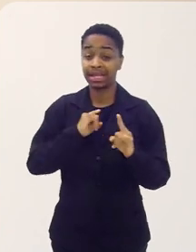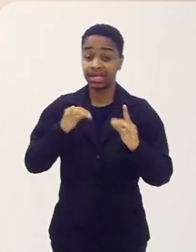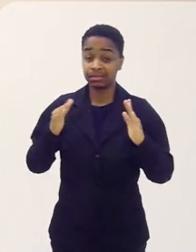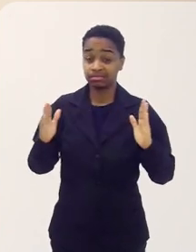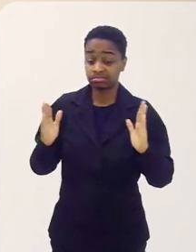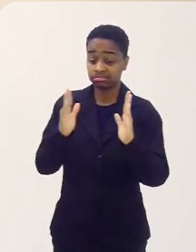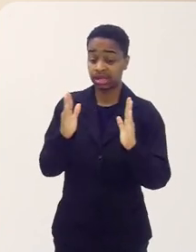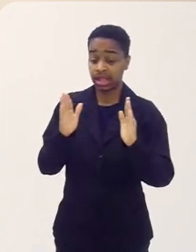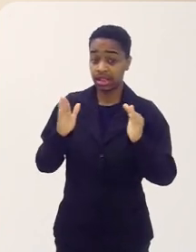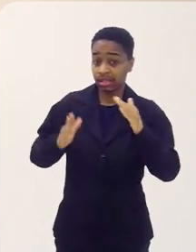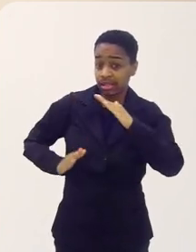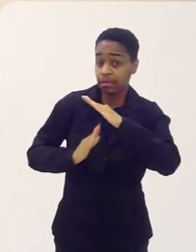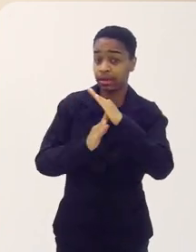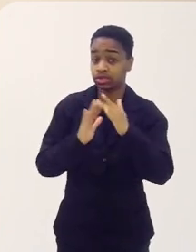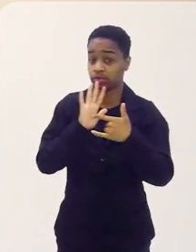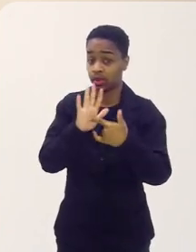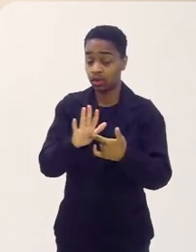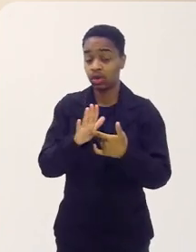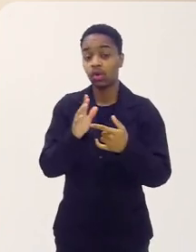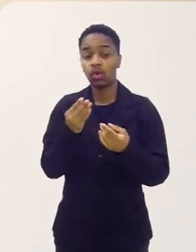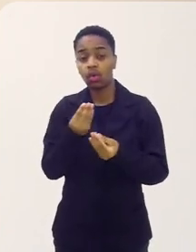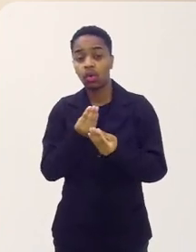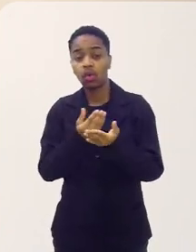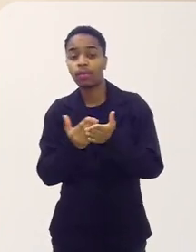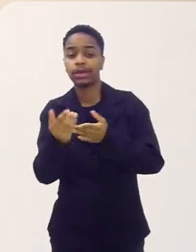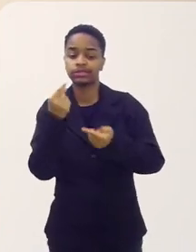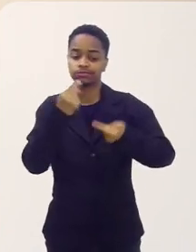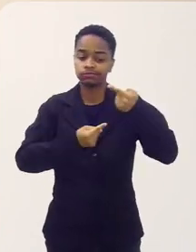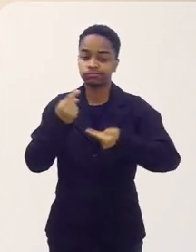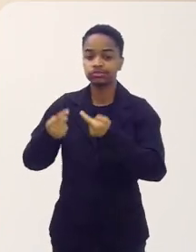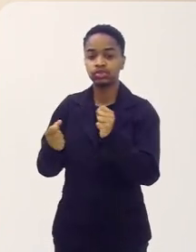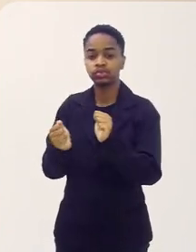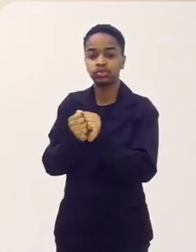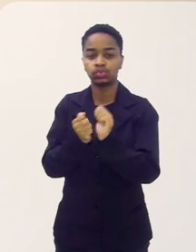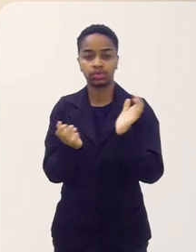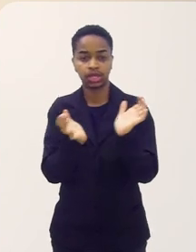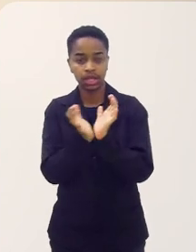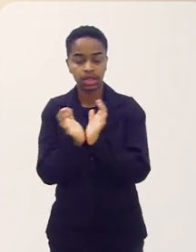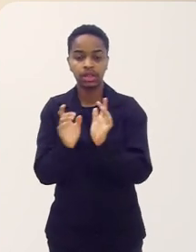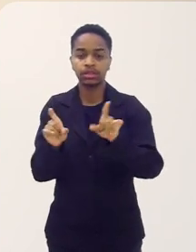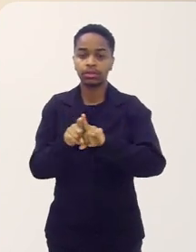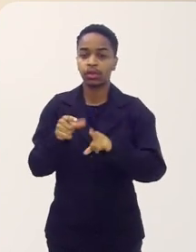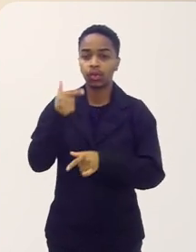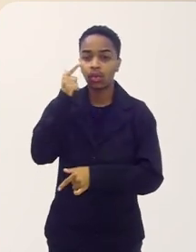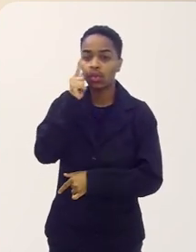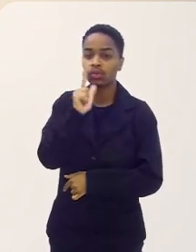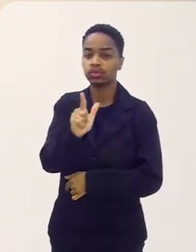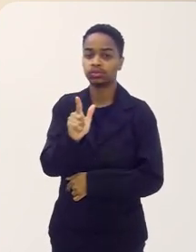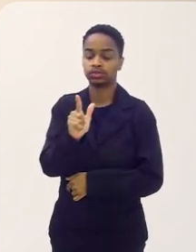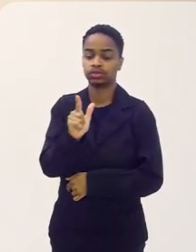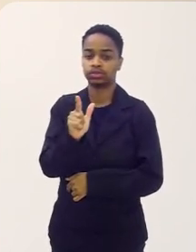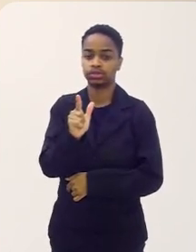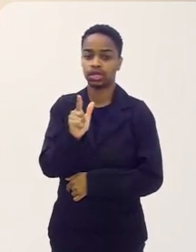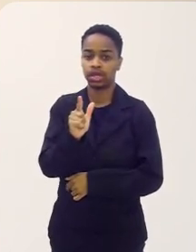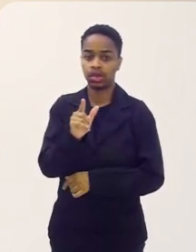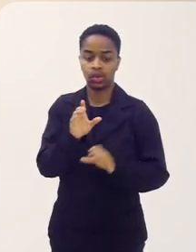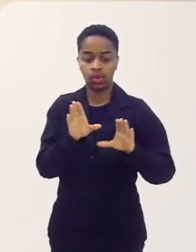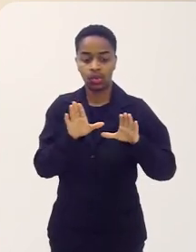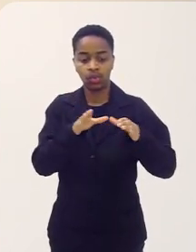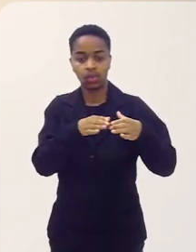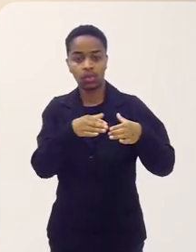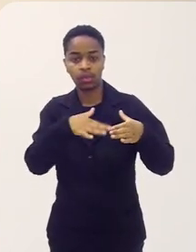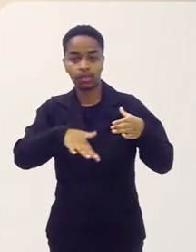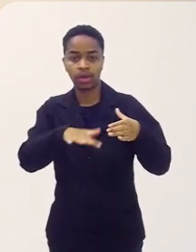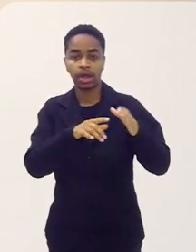isso. E, a partir disso, vamos fazer um brainstorm com a equipe. Você consegue trabalhar desde pessoas da área da